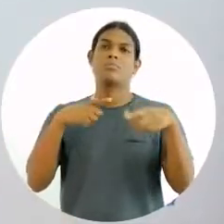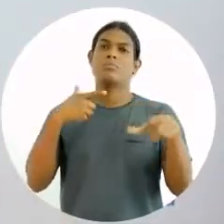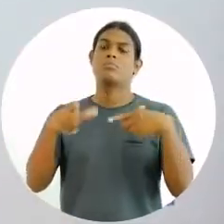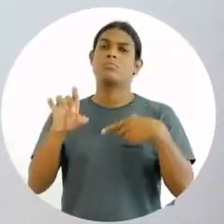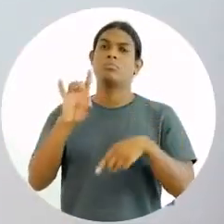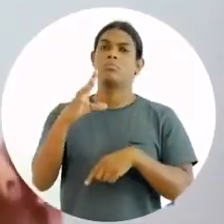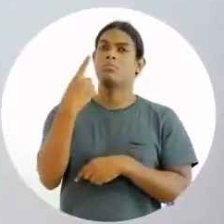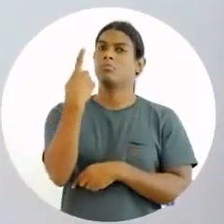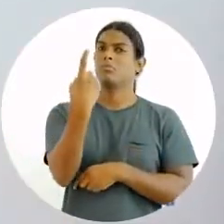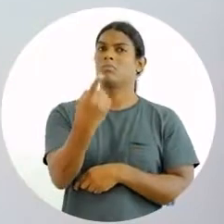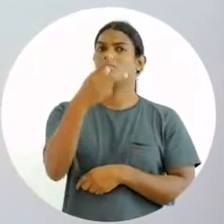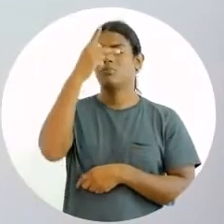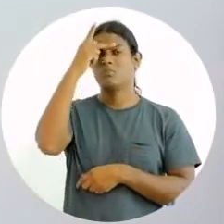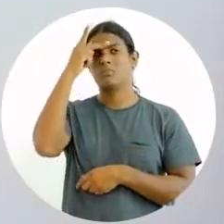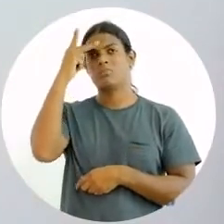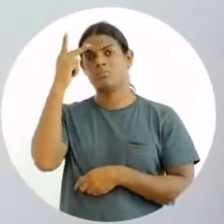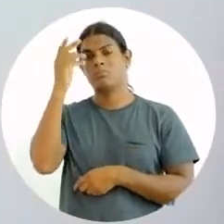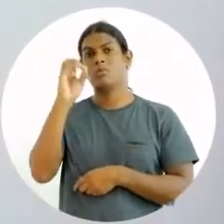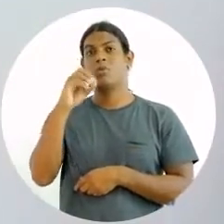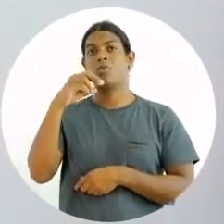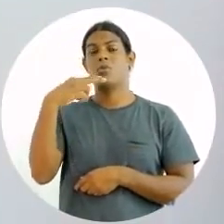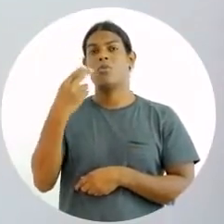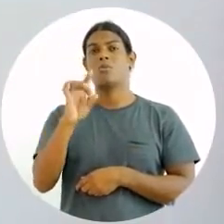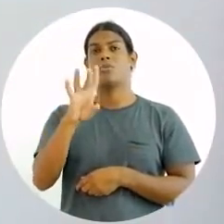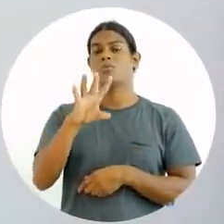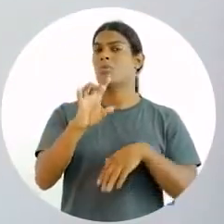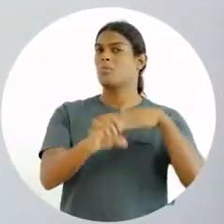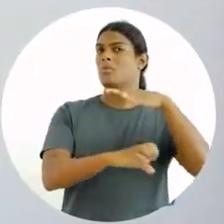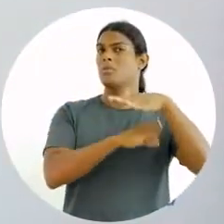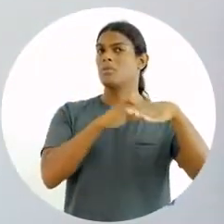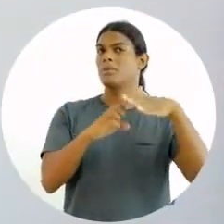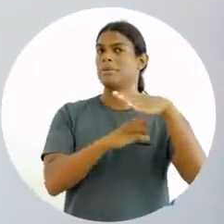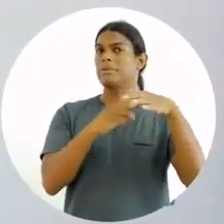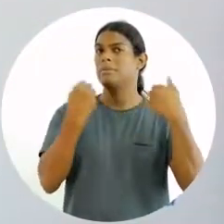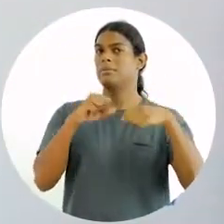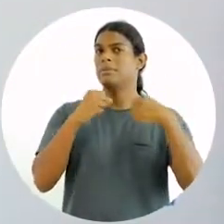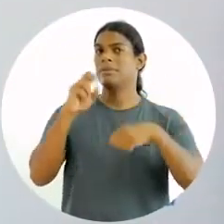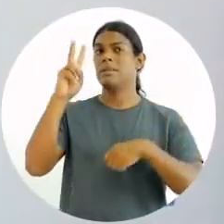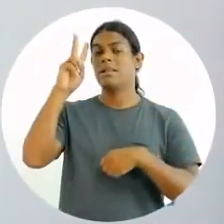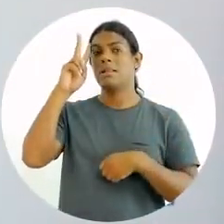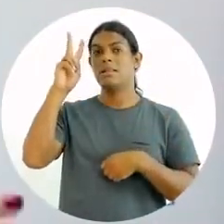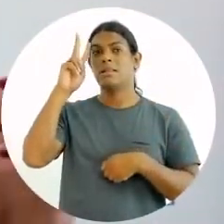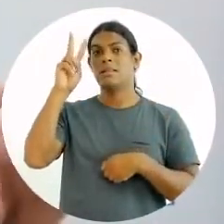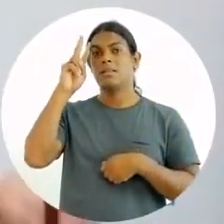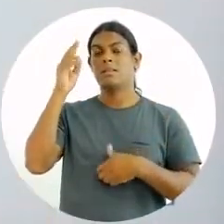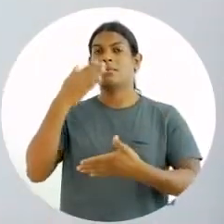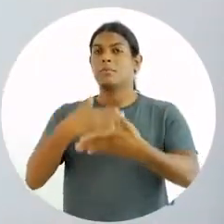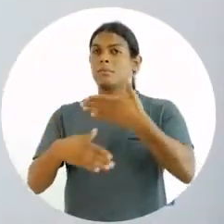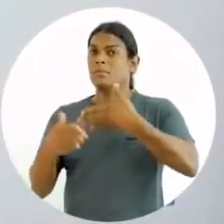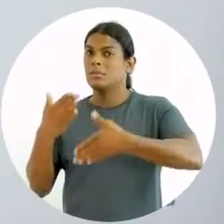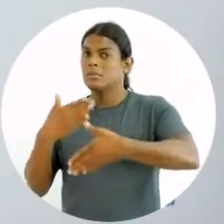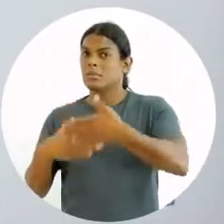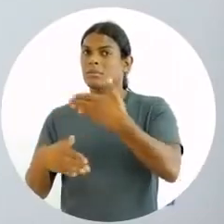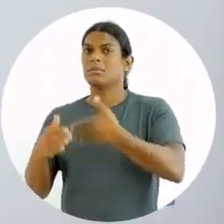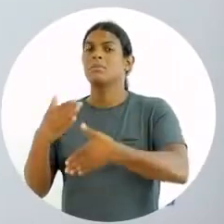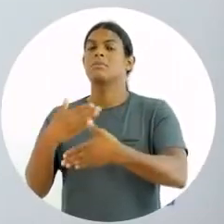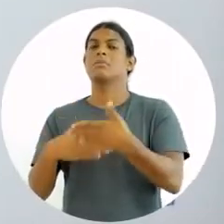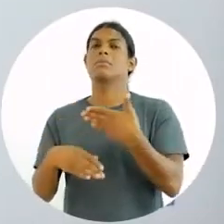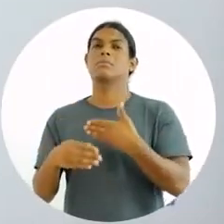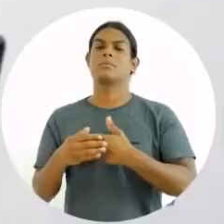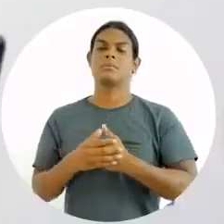pessoas, como eu também não posso trabalhar apenas para a organização. Lembra da parceria da primeira competência? Os parceiros da